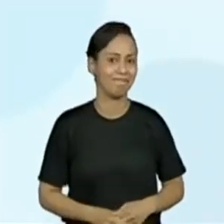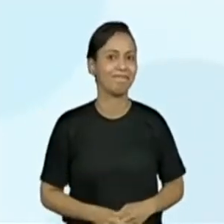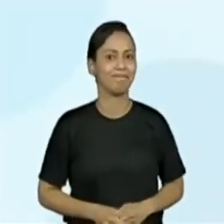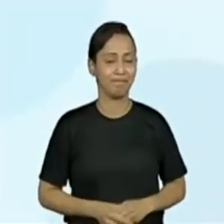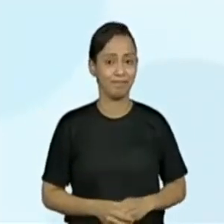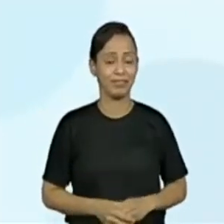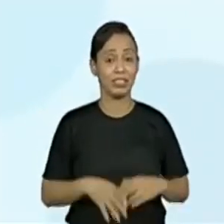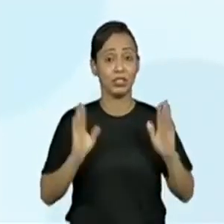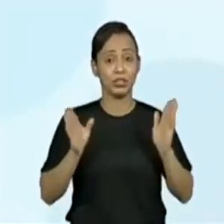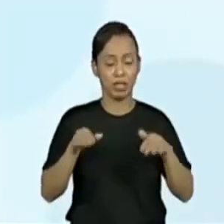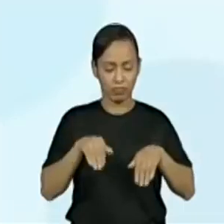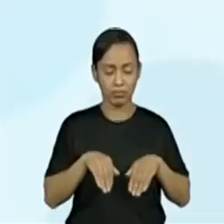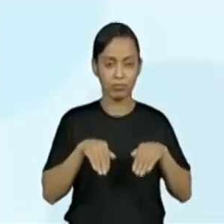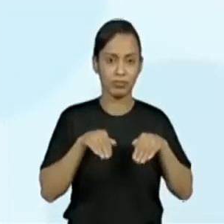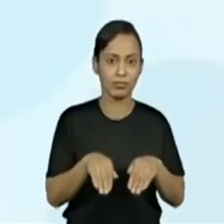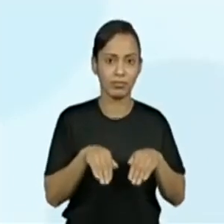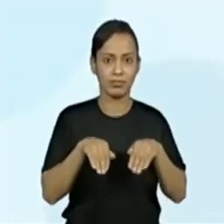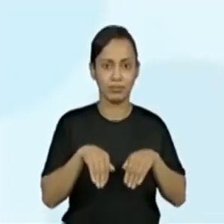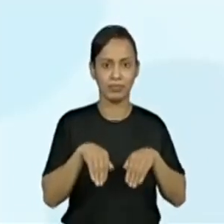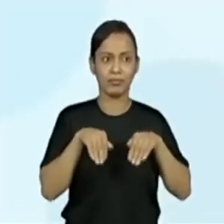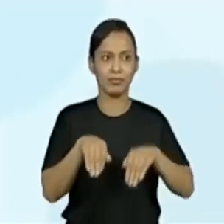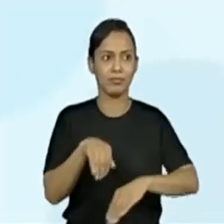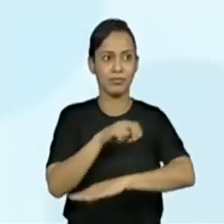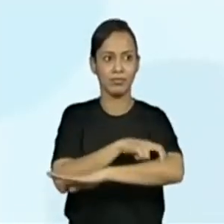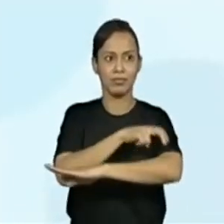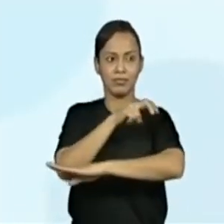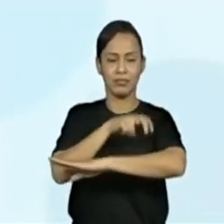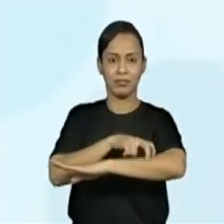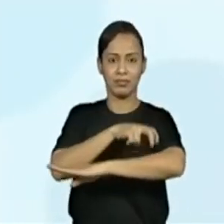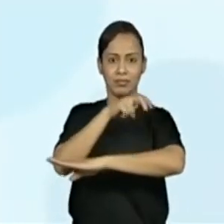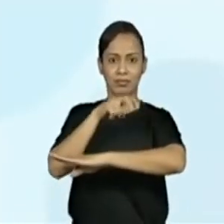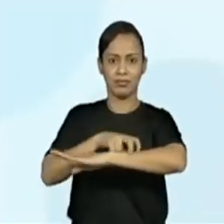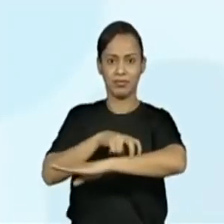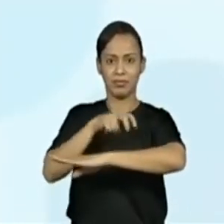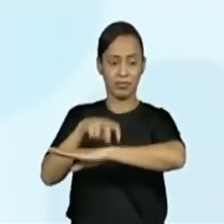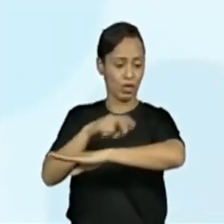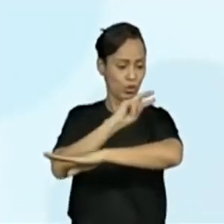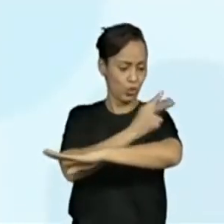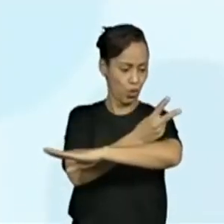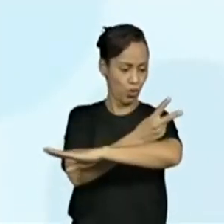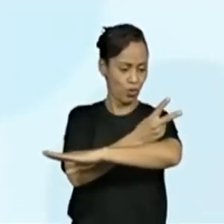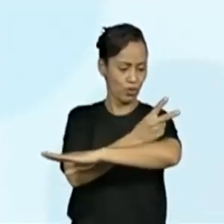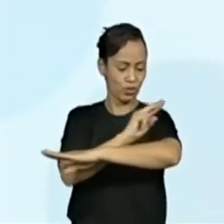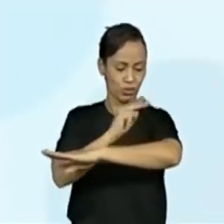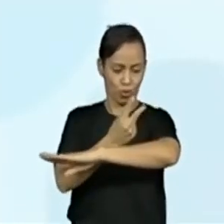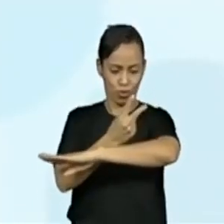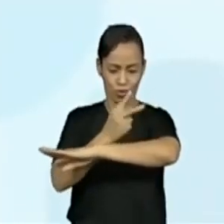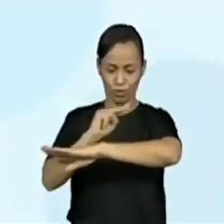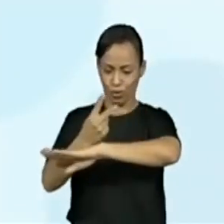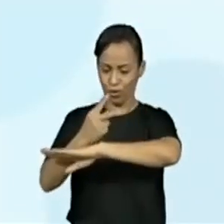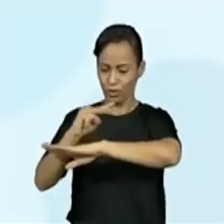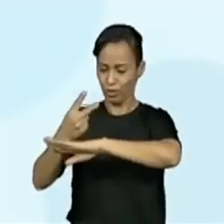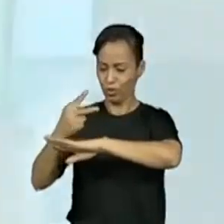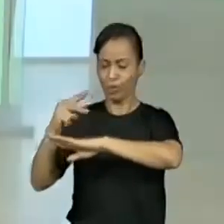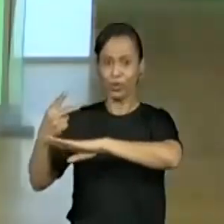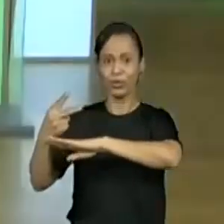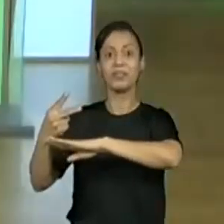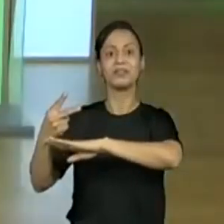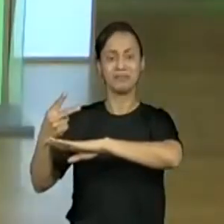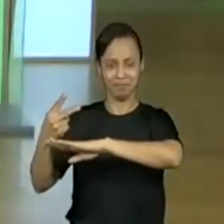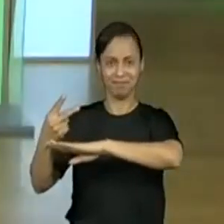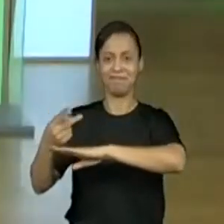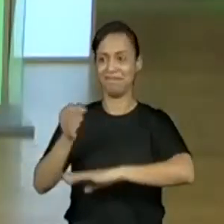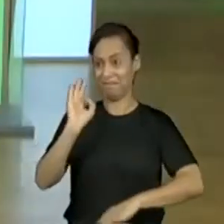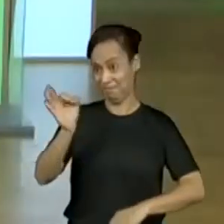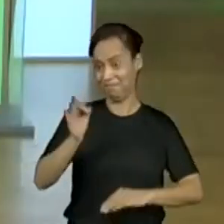passando aí de 2 em 2. De 2 em 2. E ele já está no número 6. Então, qual seria agora